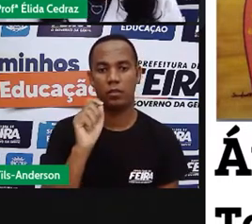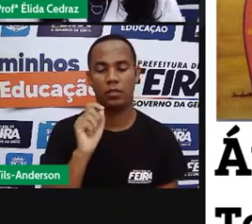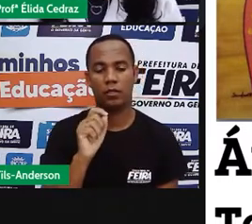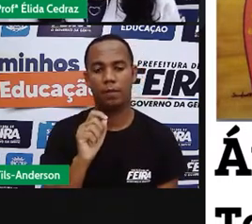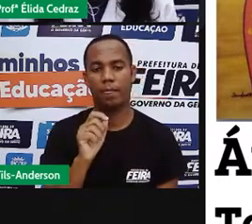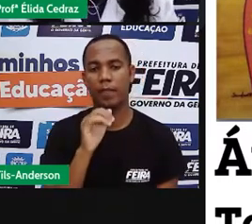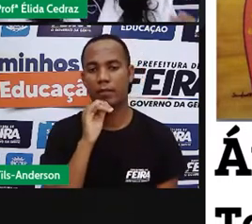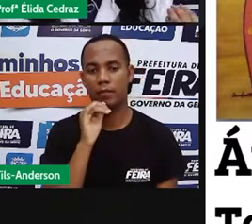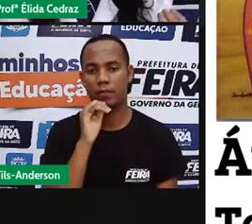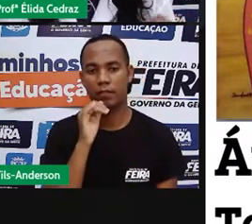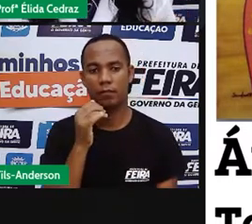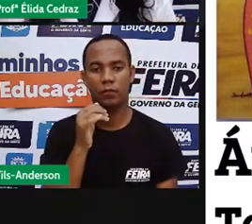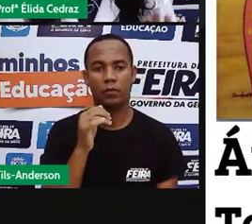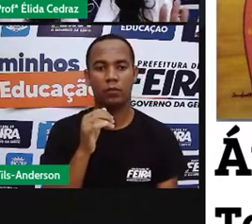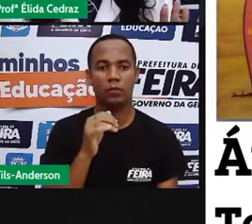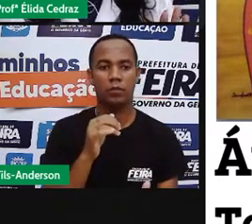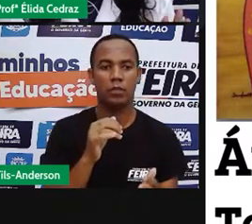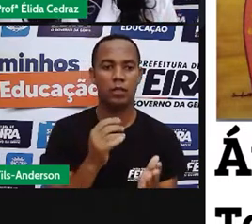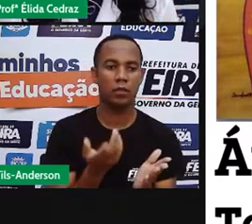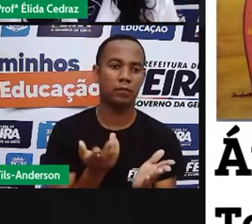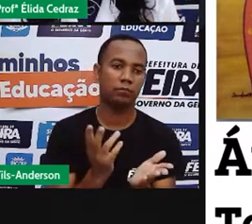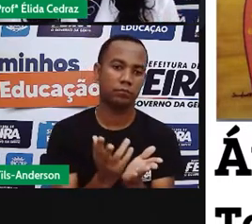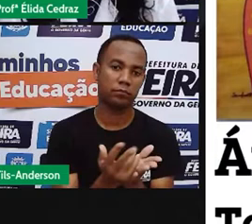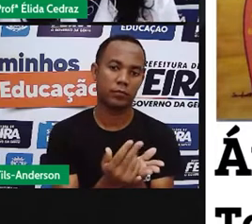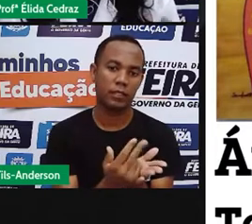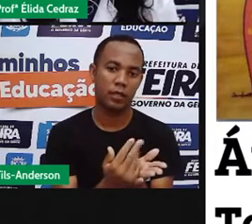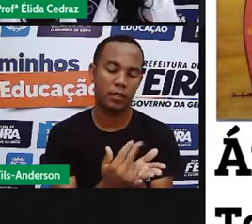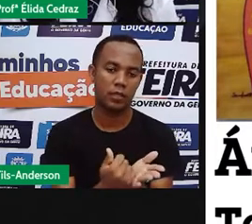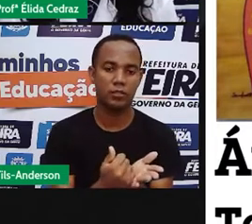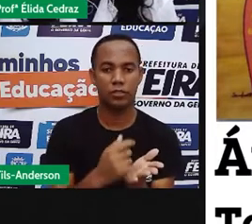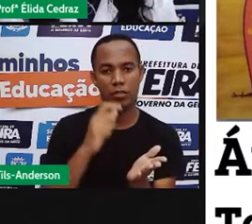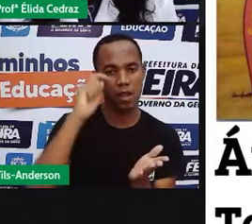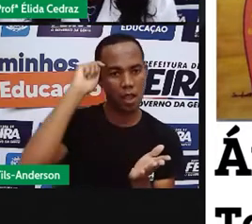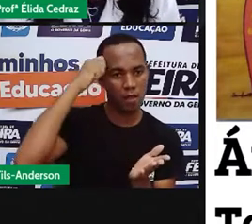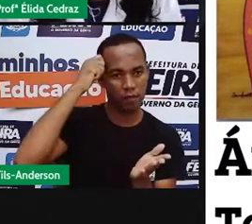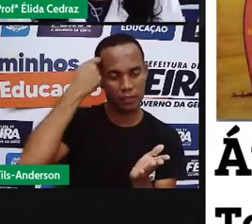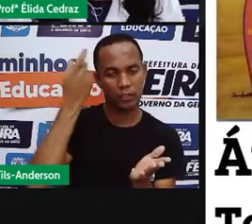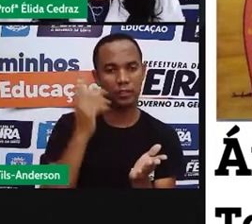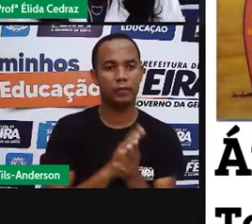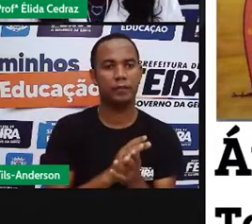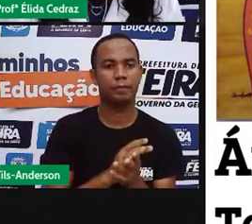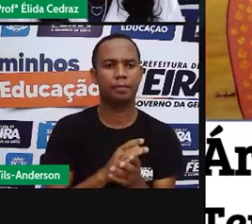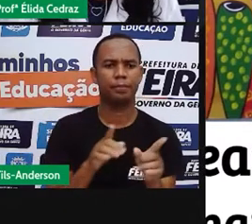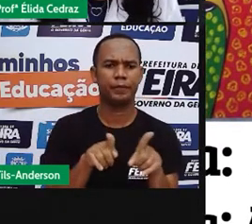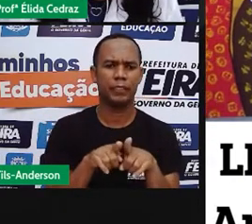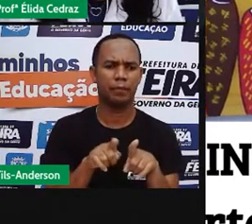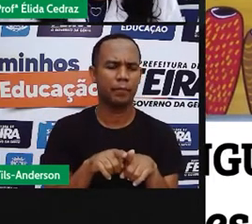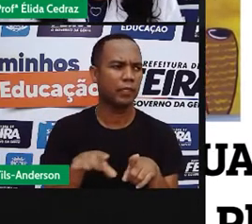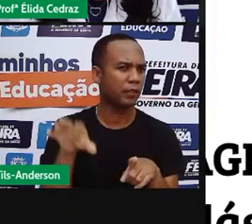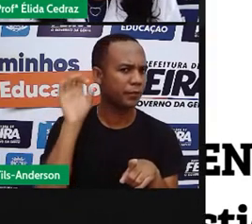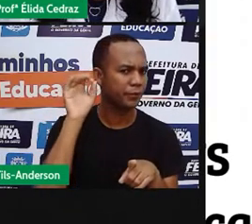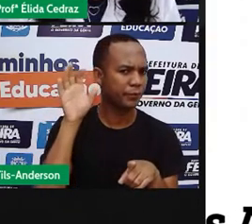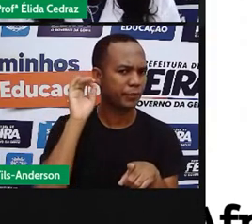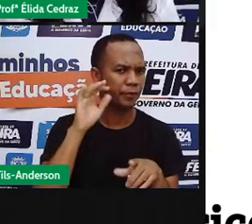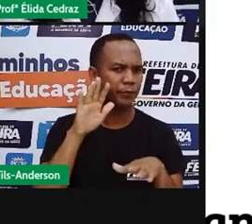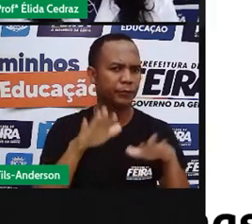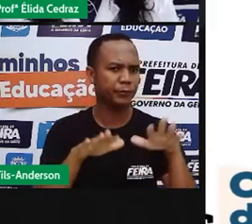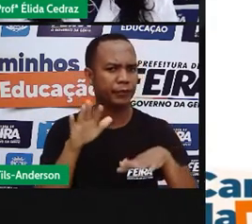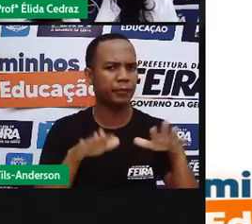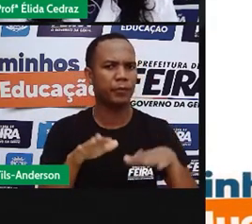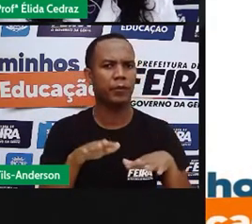africanas. Na última aula, nós ouvimos os sons dos tambores e dos ritmos africanos.